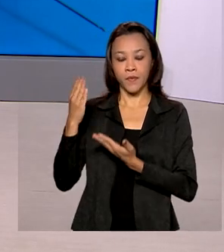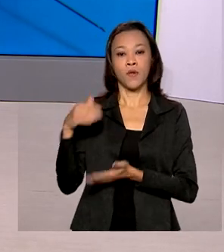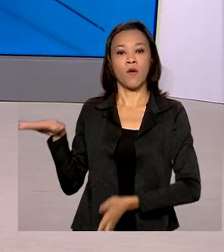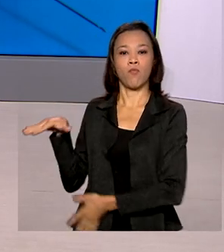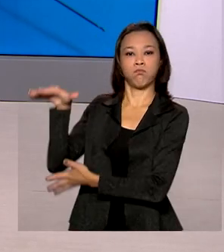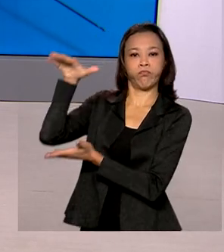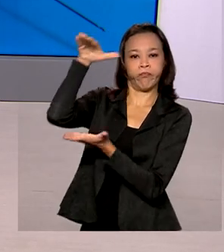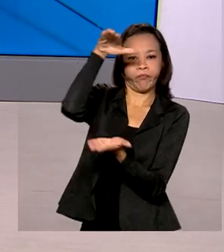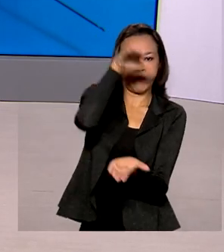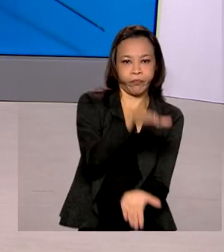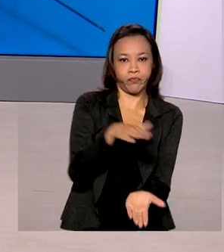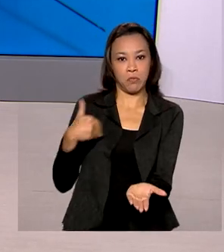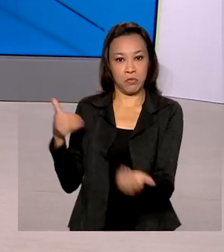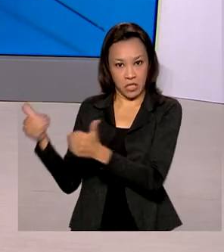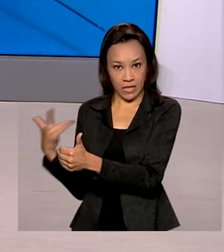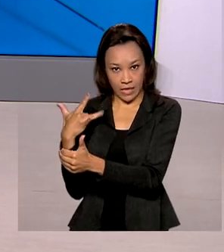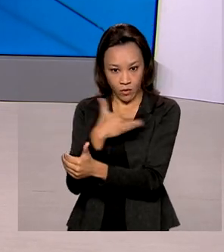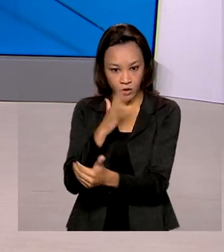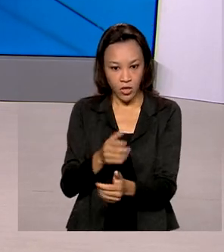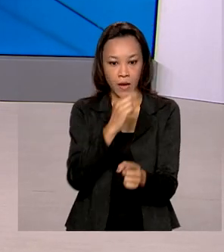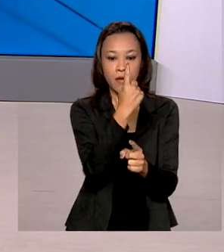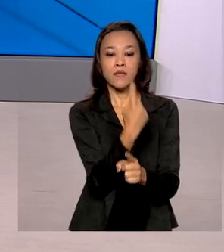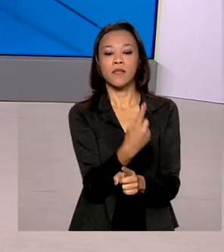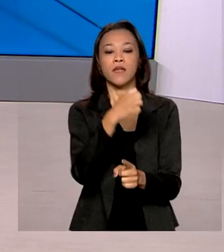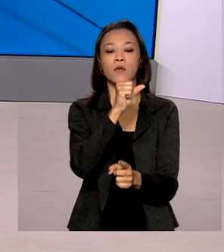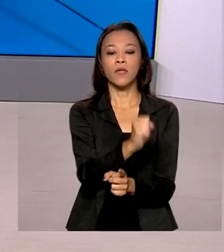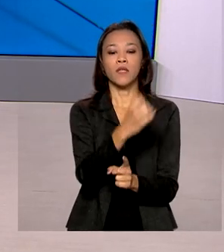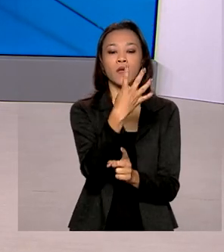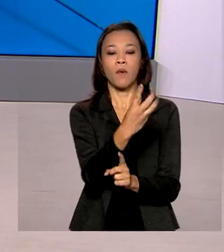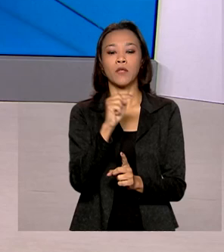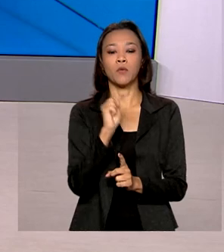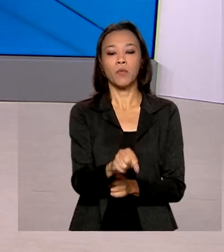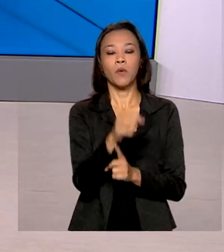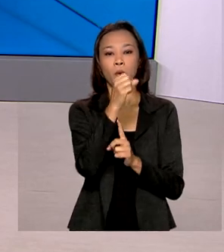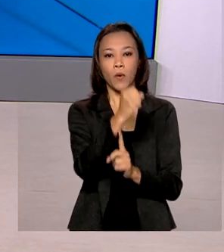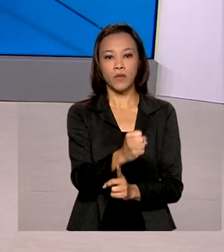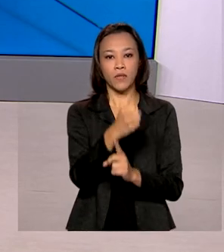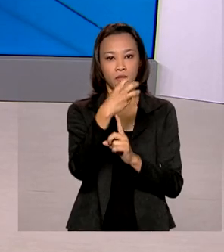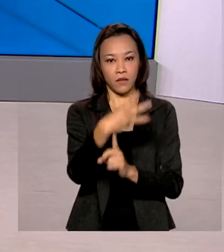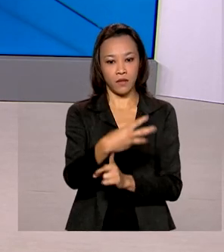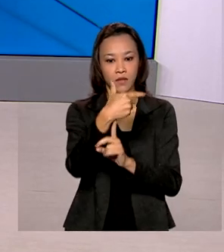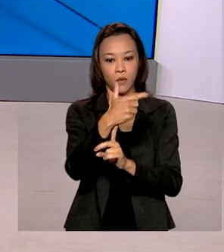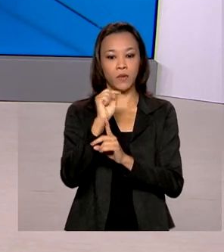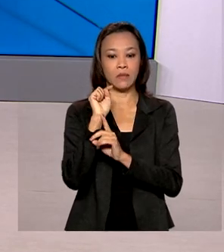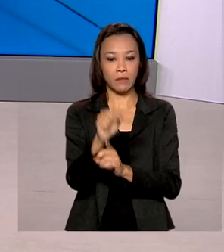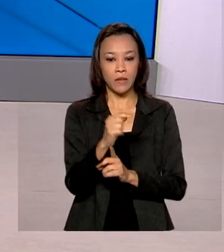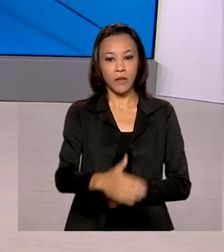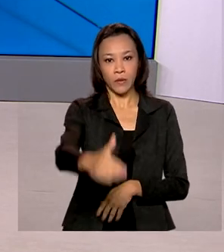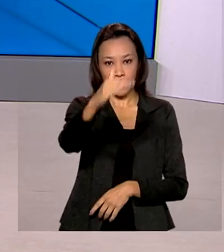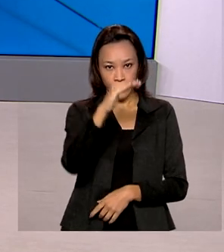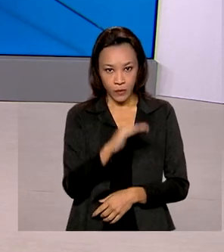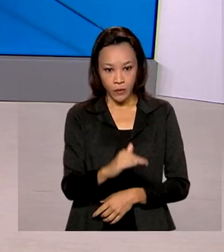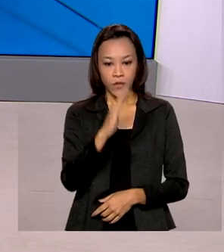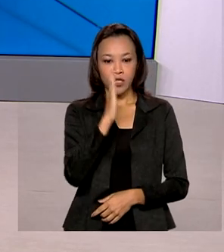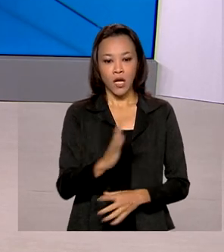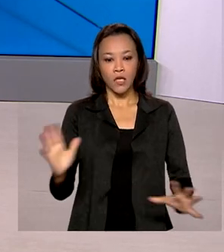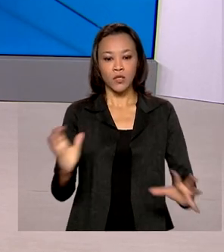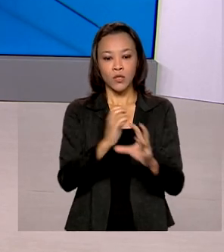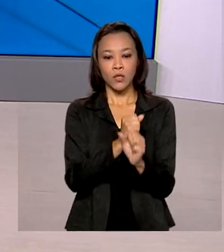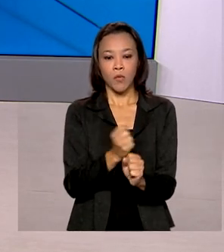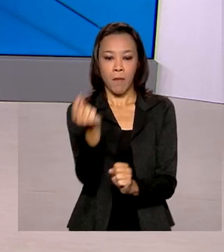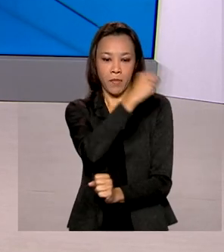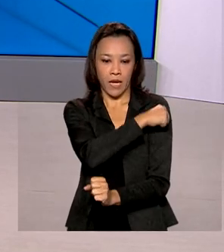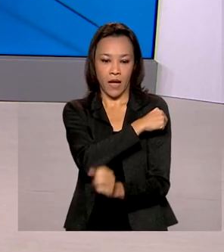os estados 184 milhões de doses, 832 mil. As doses aplicadas já somam